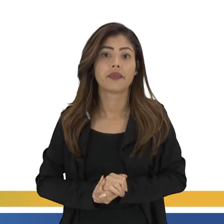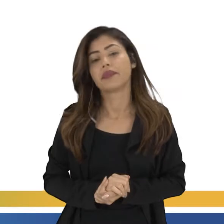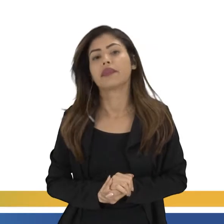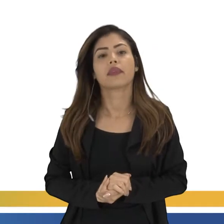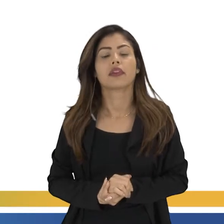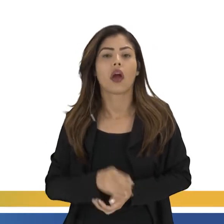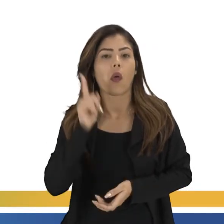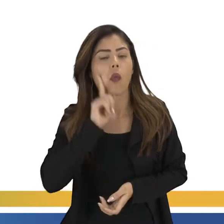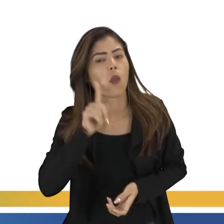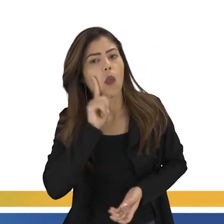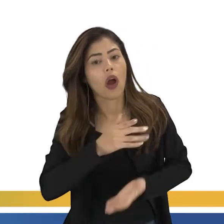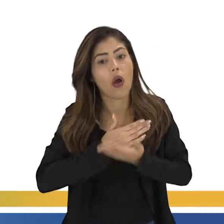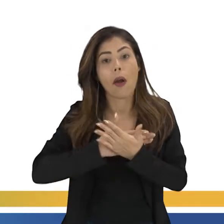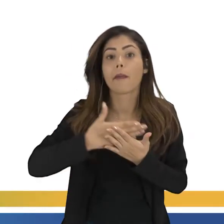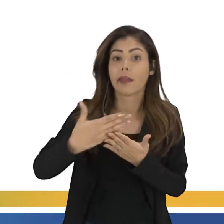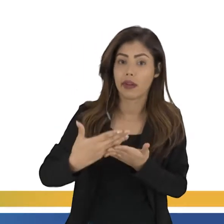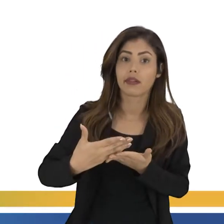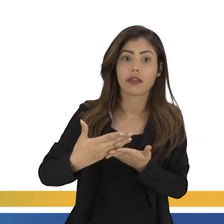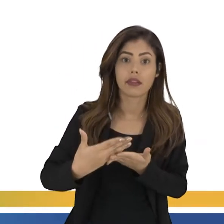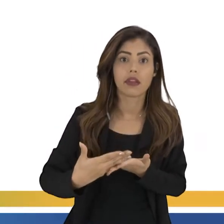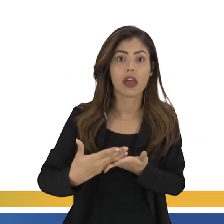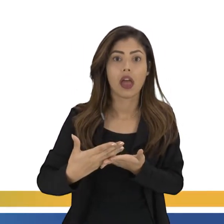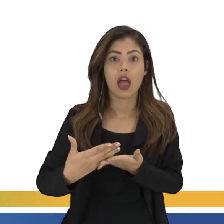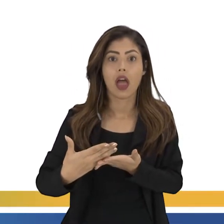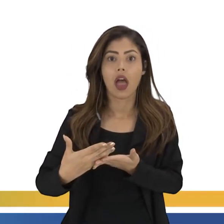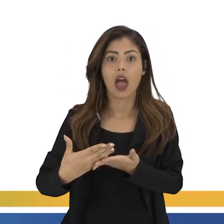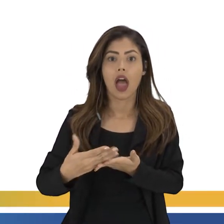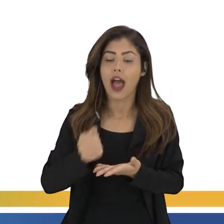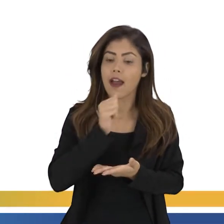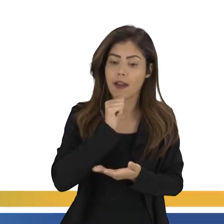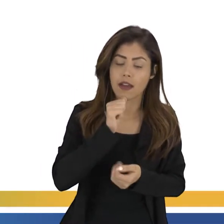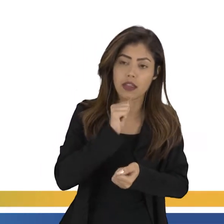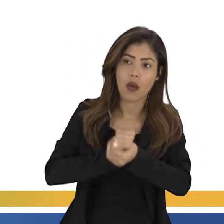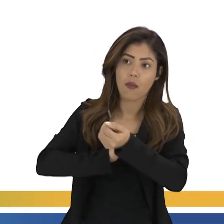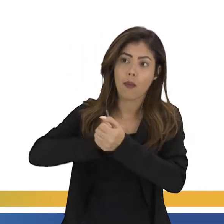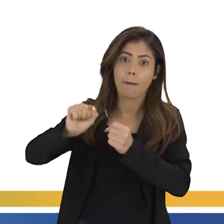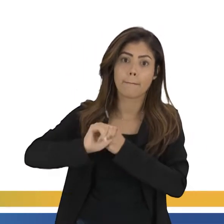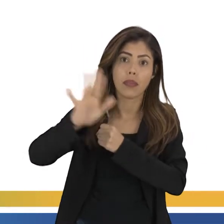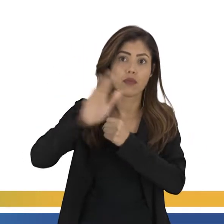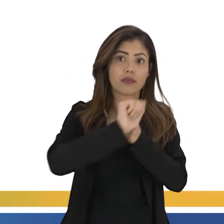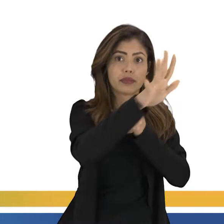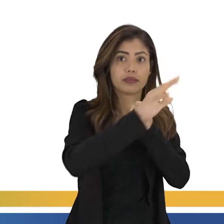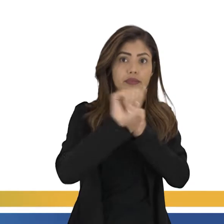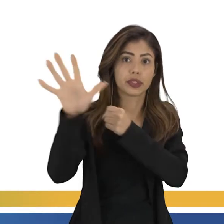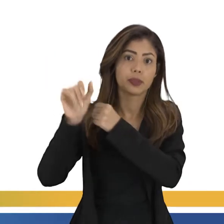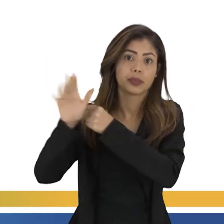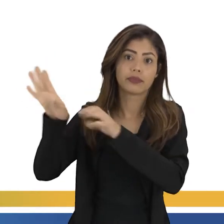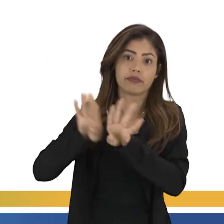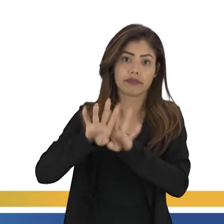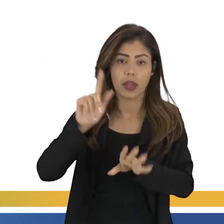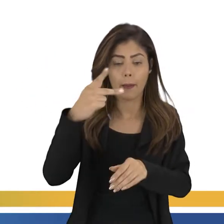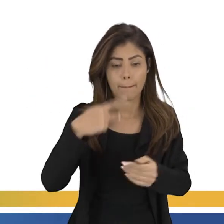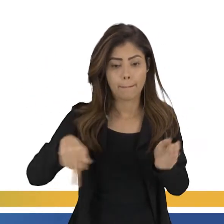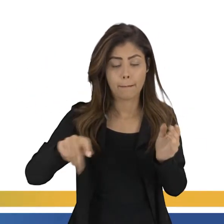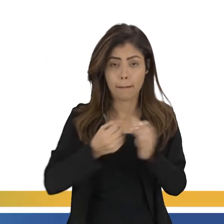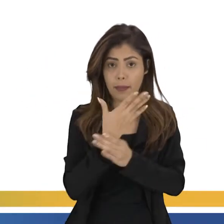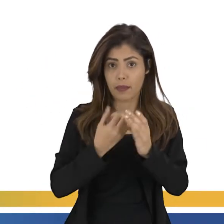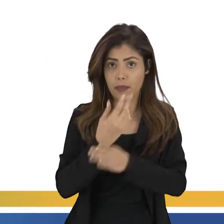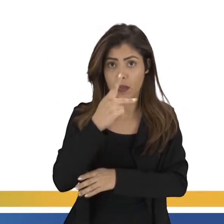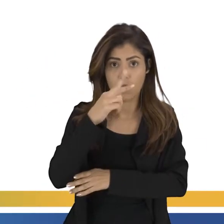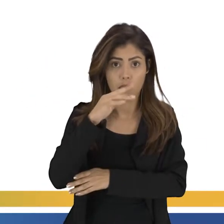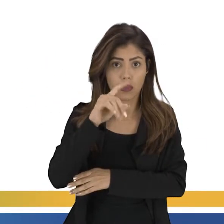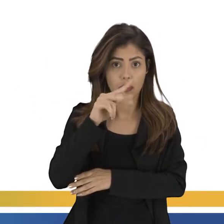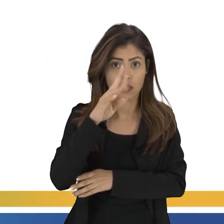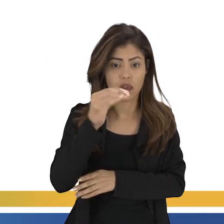aí, os Estados Unidos, ele começa a não importar mercadorias, né? Importar produtos. Isso vai afetar os países da